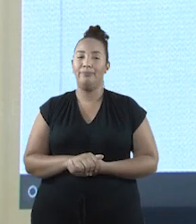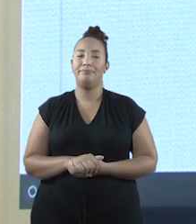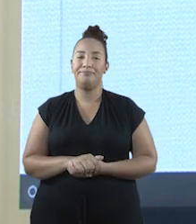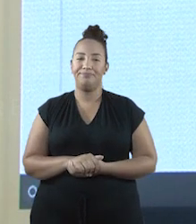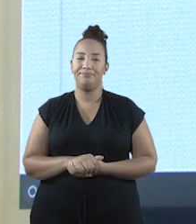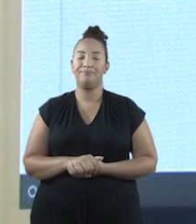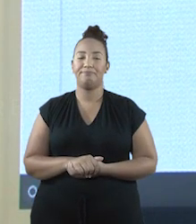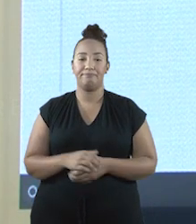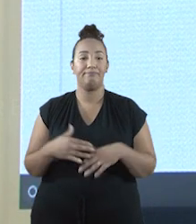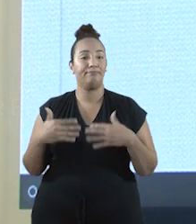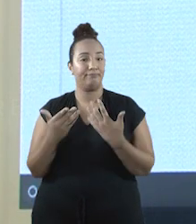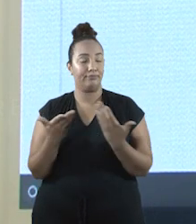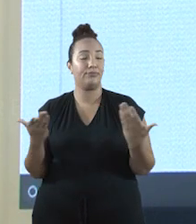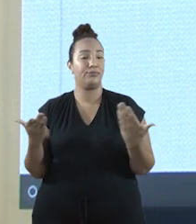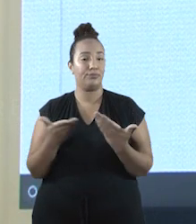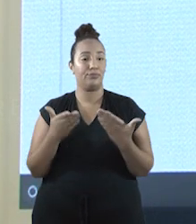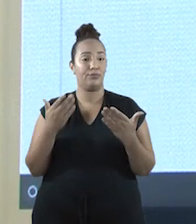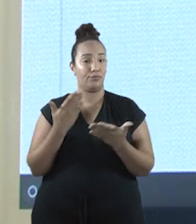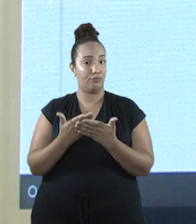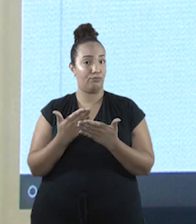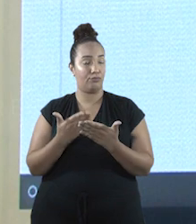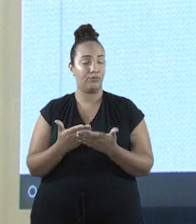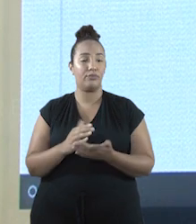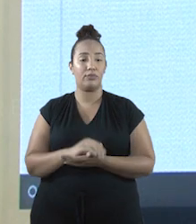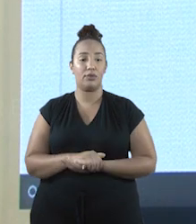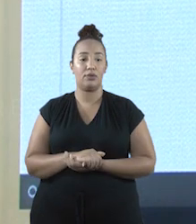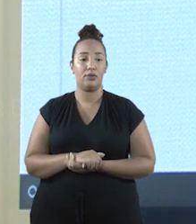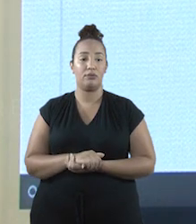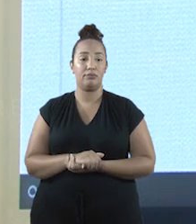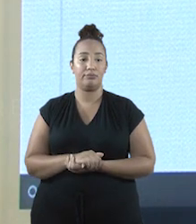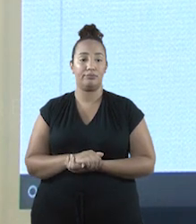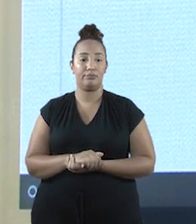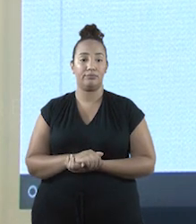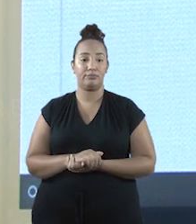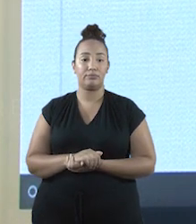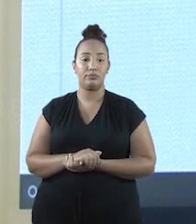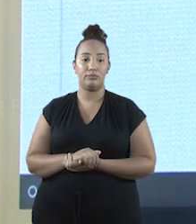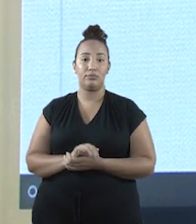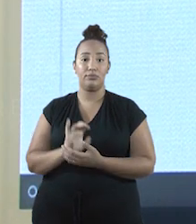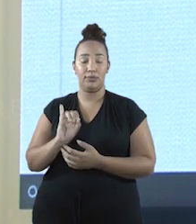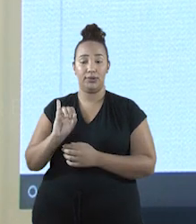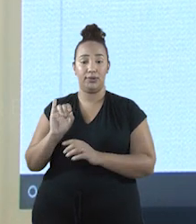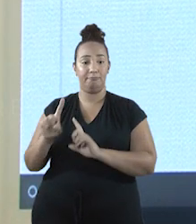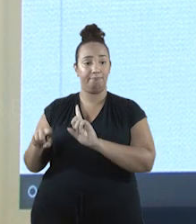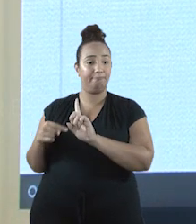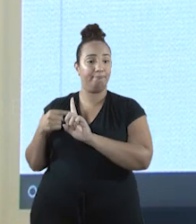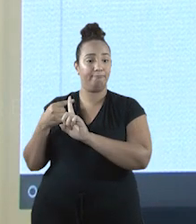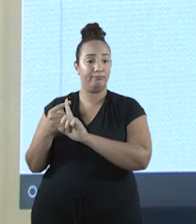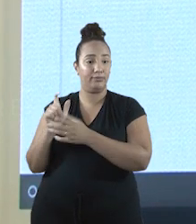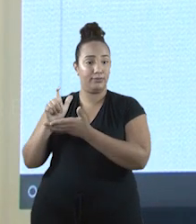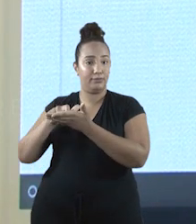é aqui que vamos focar. Clicando em Mais, vão aparecer muitas ferramentas.